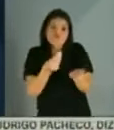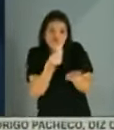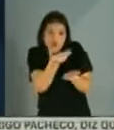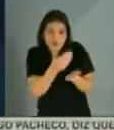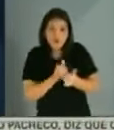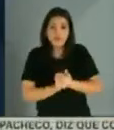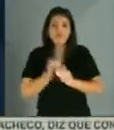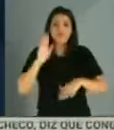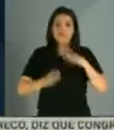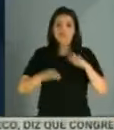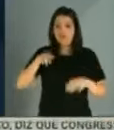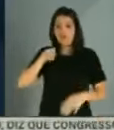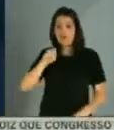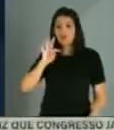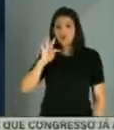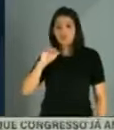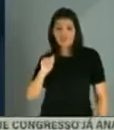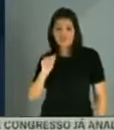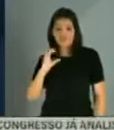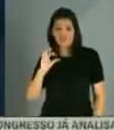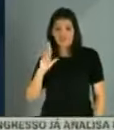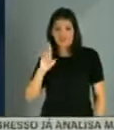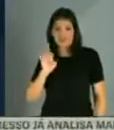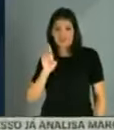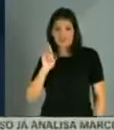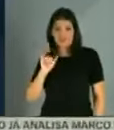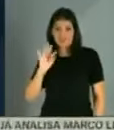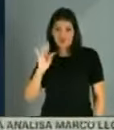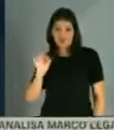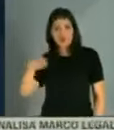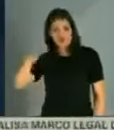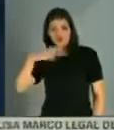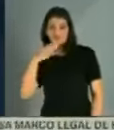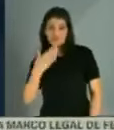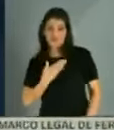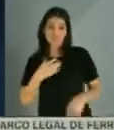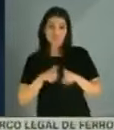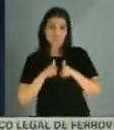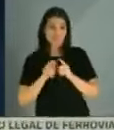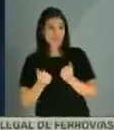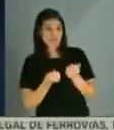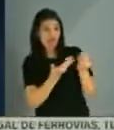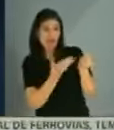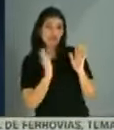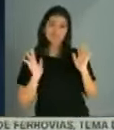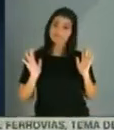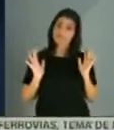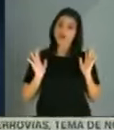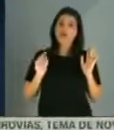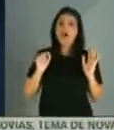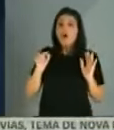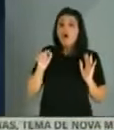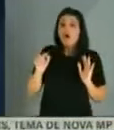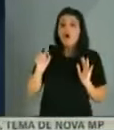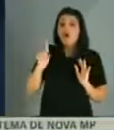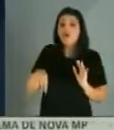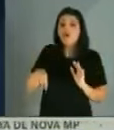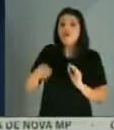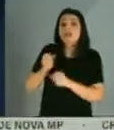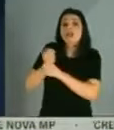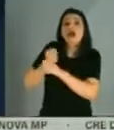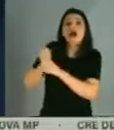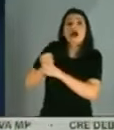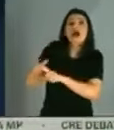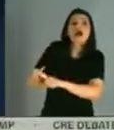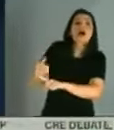vez que era nota de crédito que eles pediam para também entregar. Então, isso aí, mas tem muitos anos